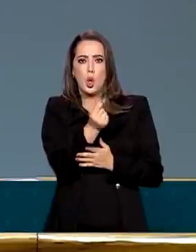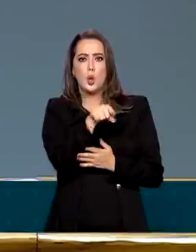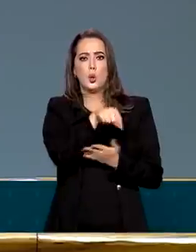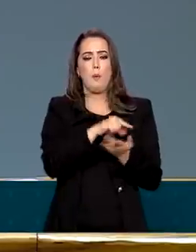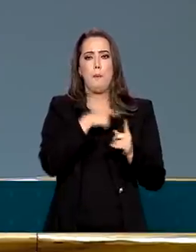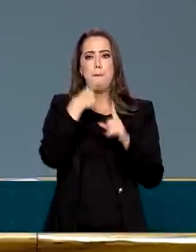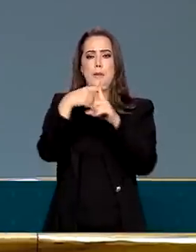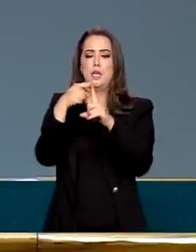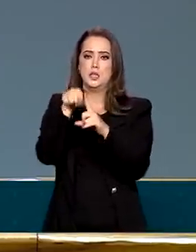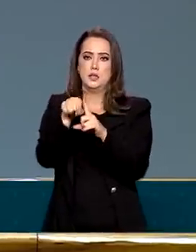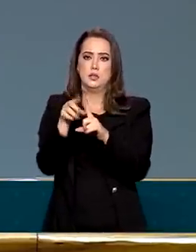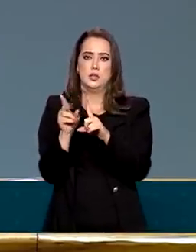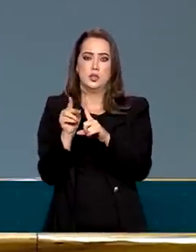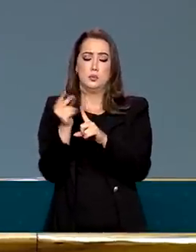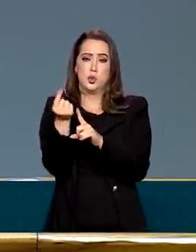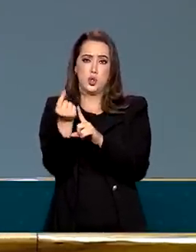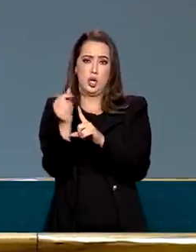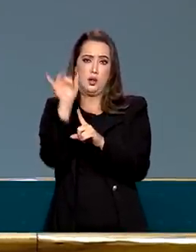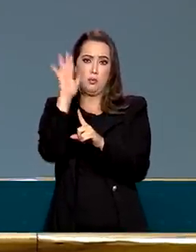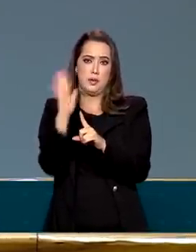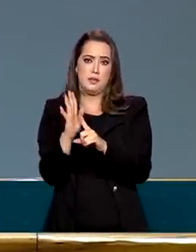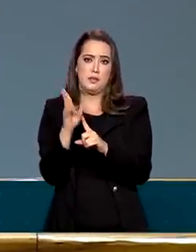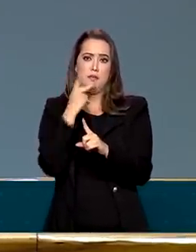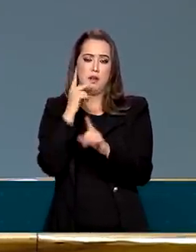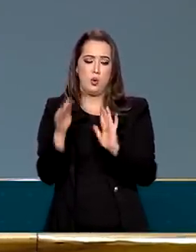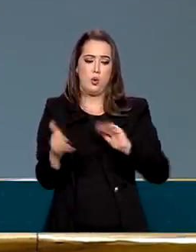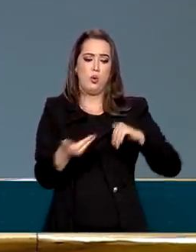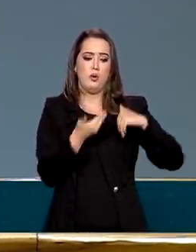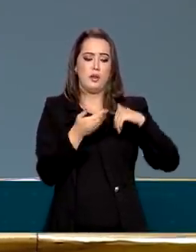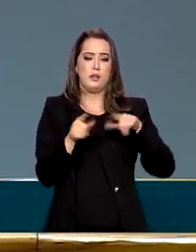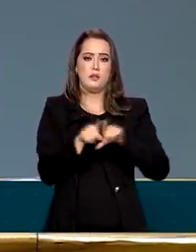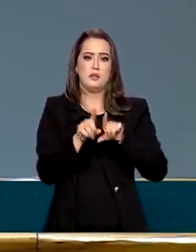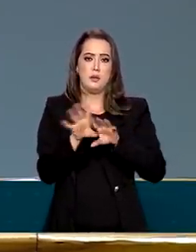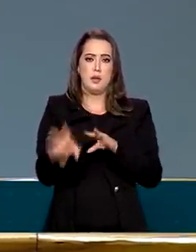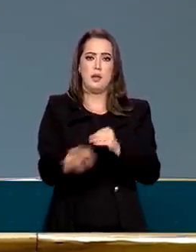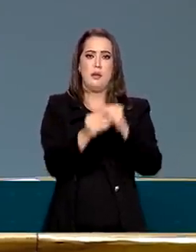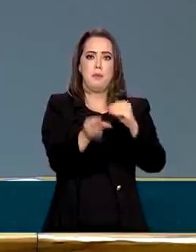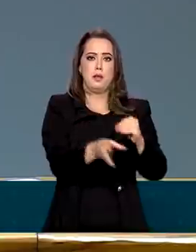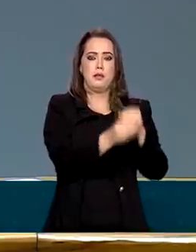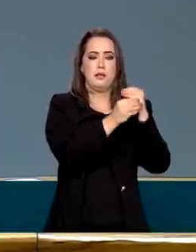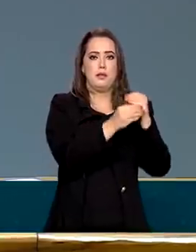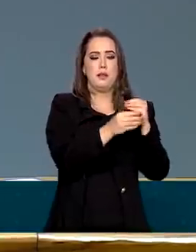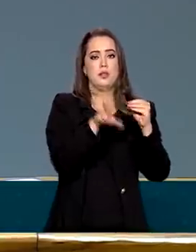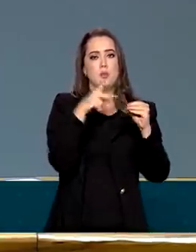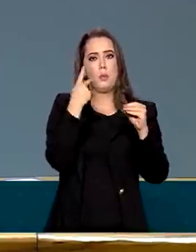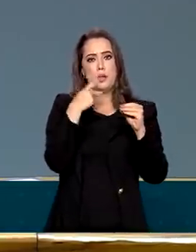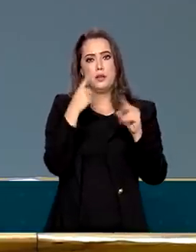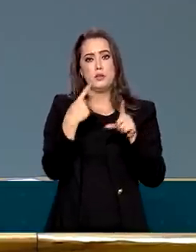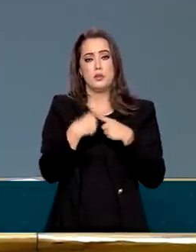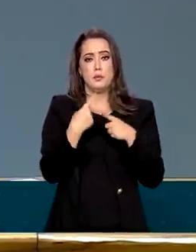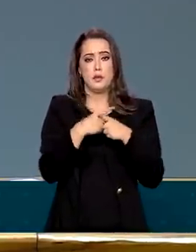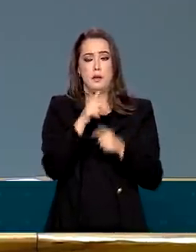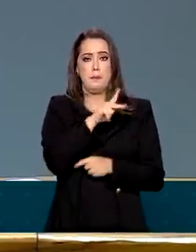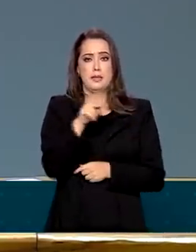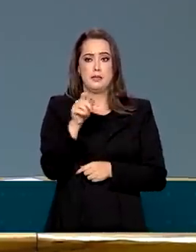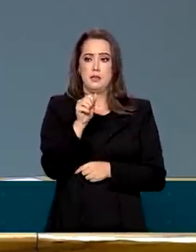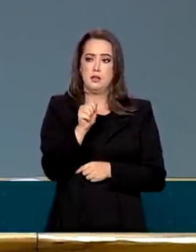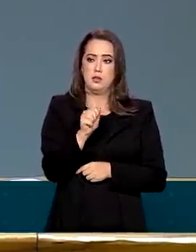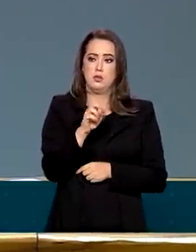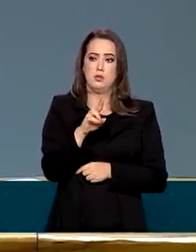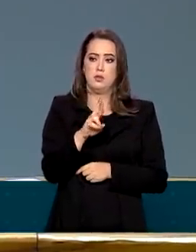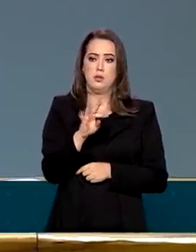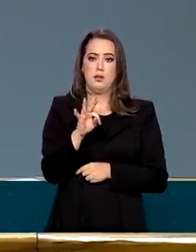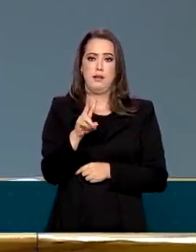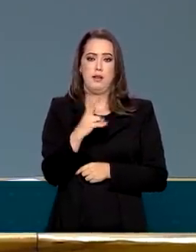para o Auxílio Brasil, mas se fala muito no Congresso que o dinheiro também vai para emendas parlamentares a pedido do presidente da Câmara, Arthur Lira. Olha,